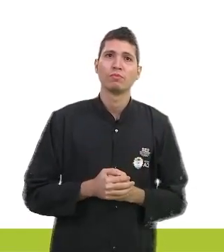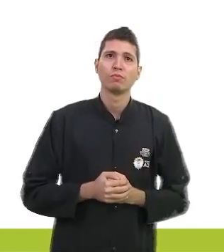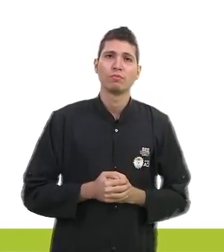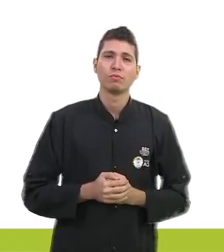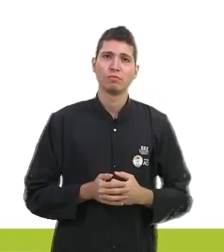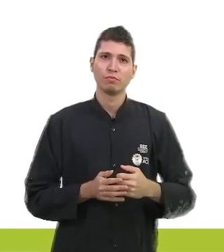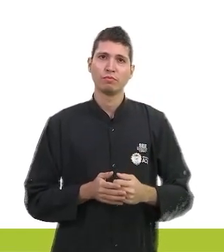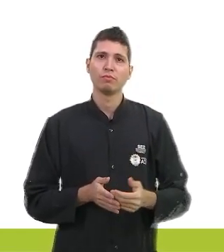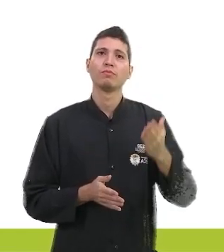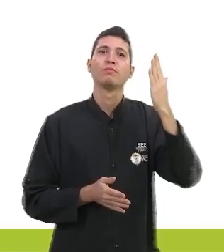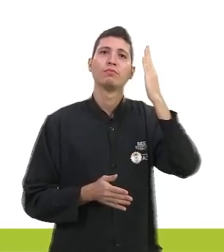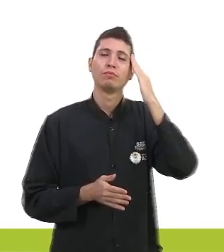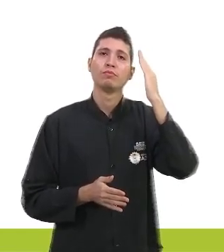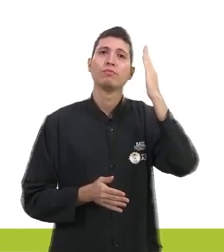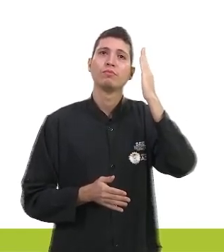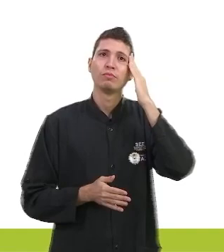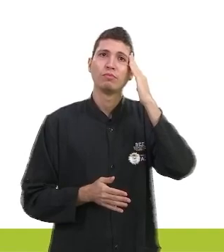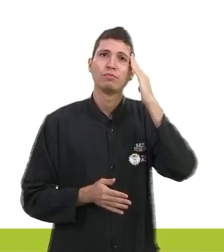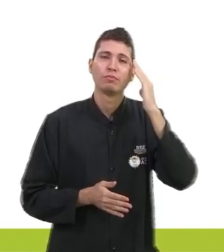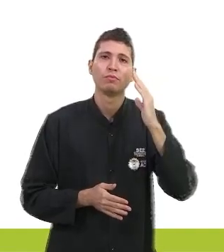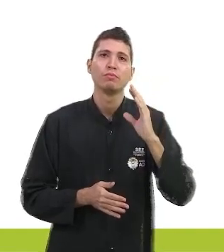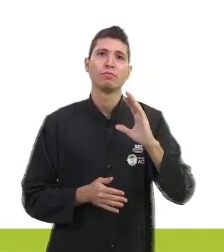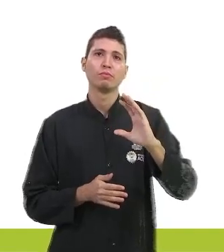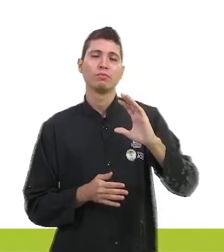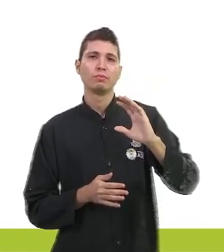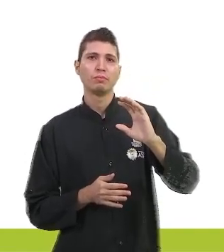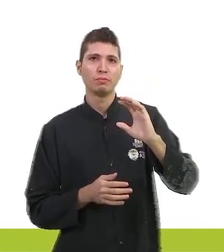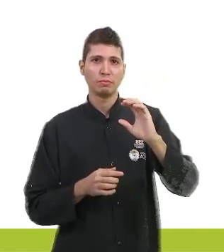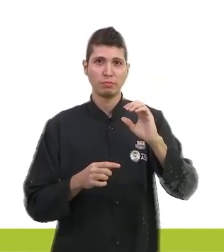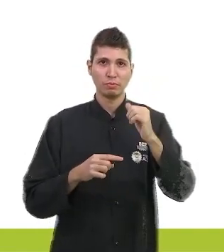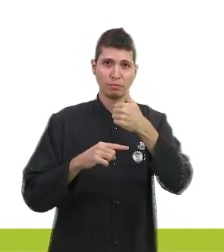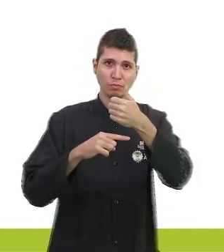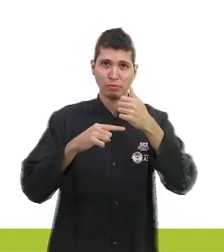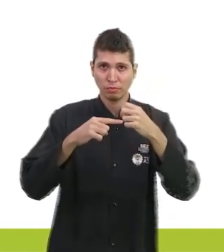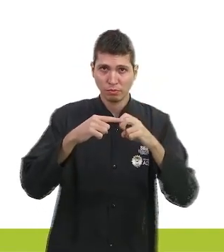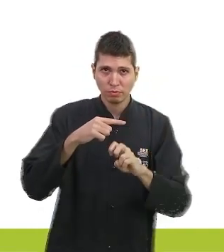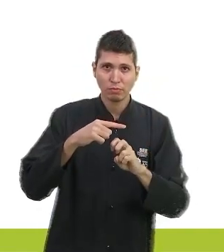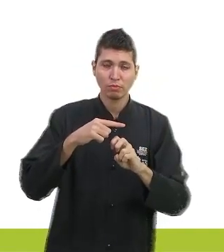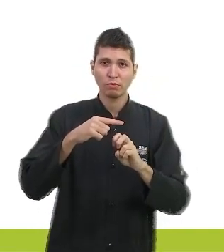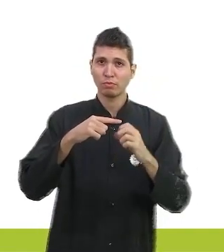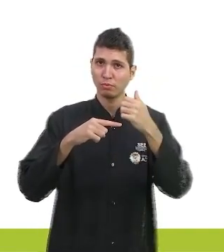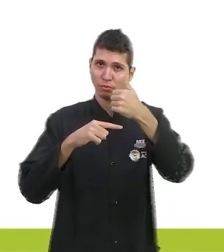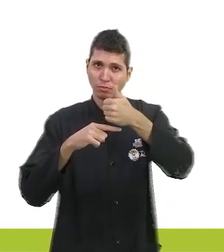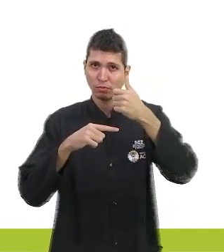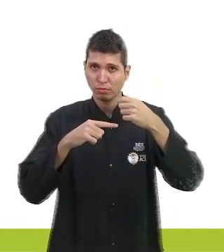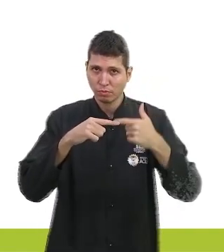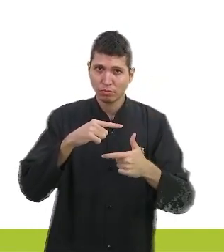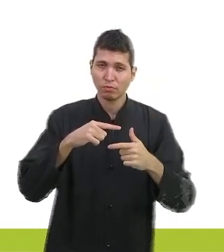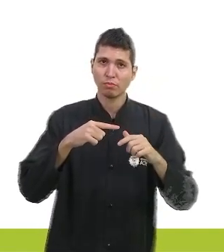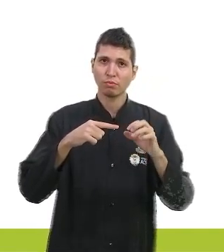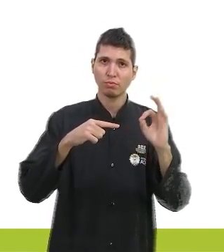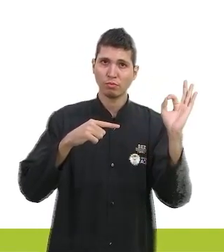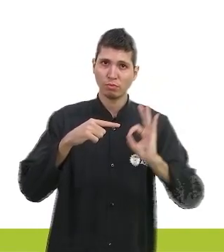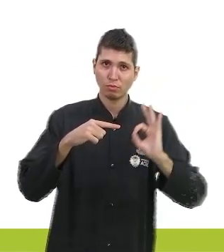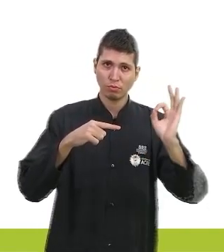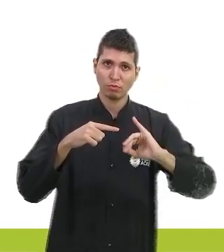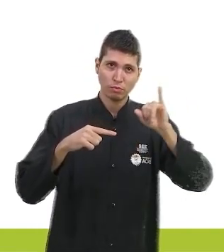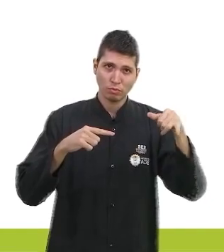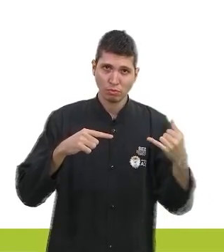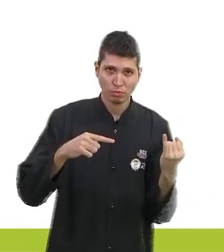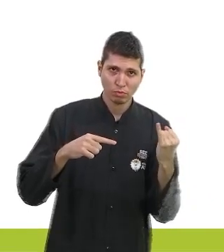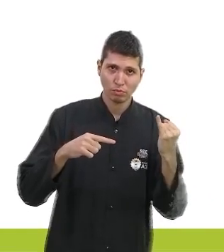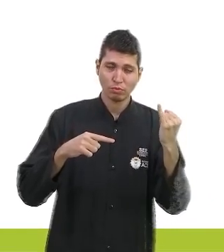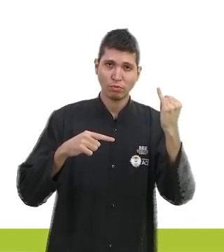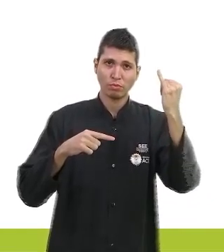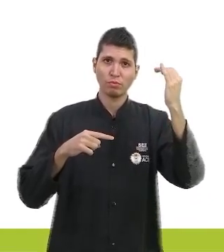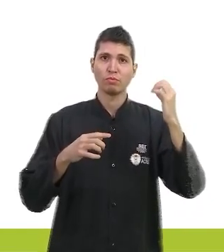de 0,5% ao mês de juros, você não receberá apenas R$ 10.300 de volta. Retorno de